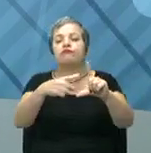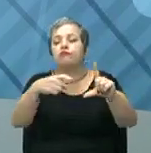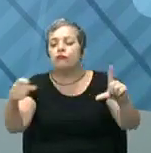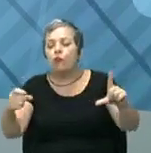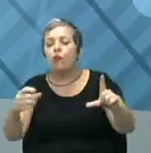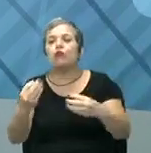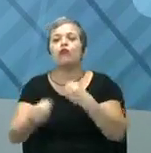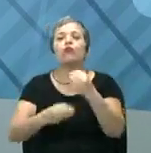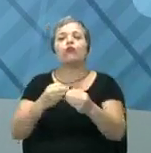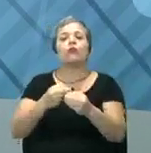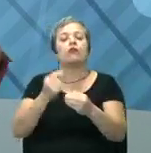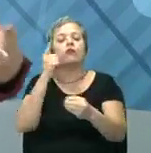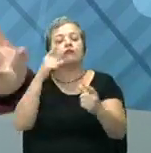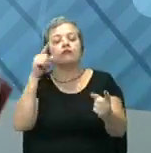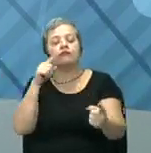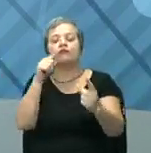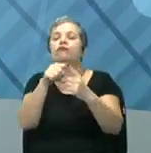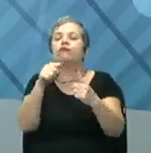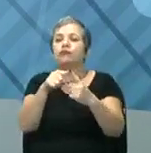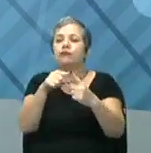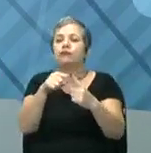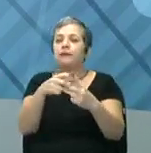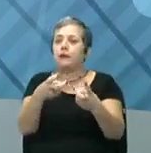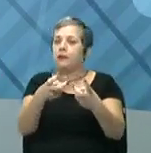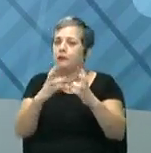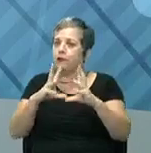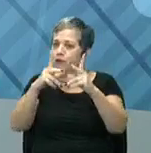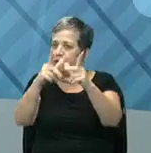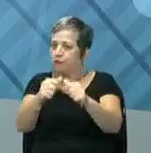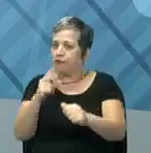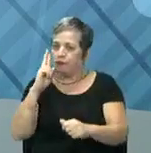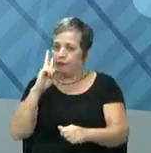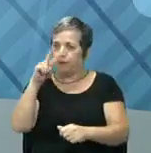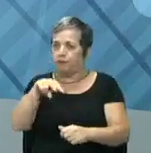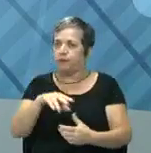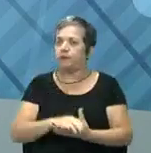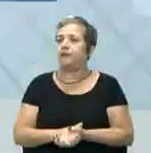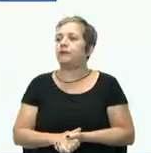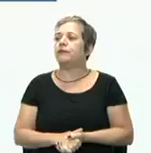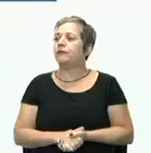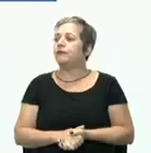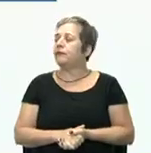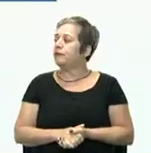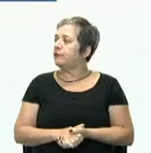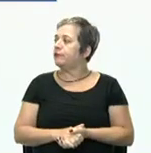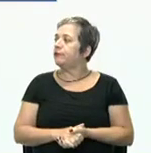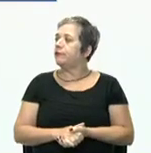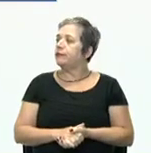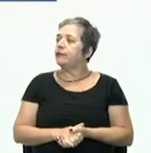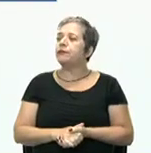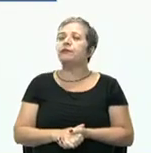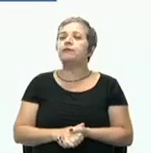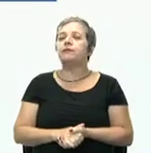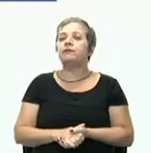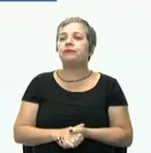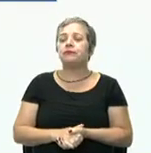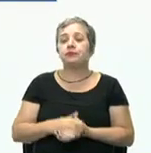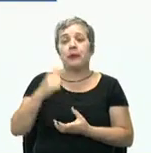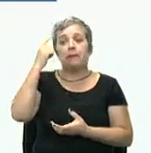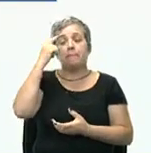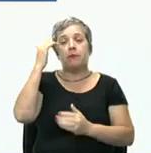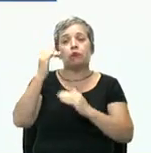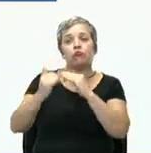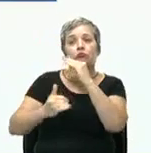passos, as metas e conseguir ver o todo. Ok? Vamos ver agora o AP.O.? Pensando no